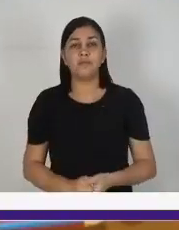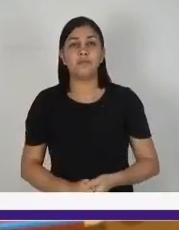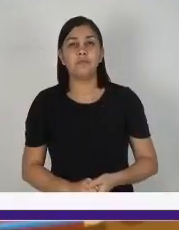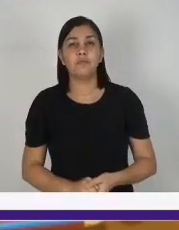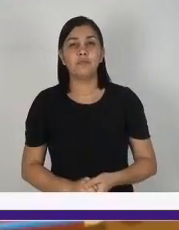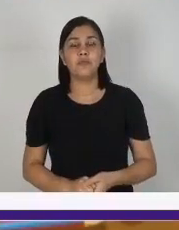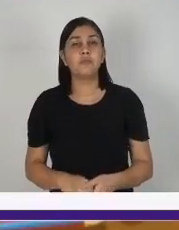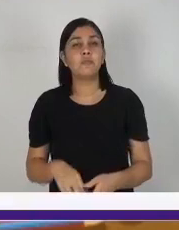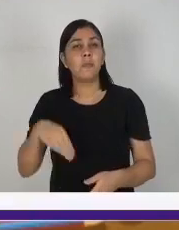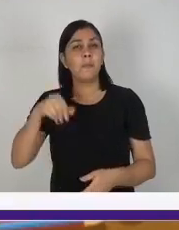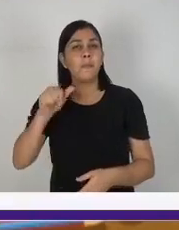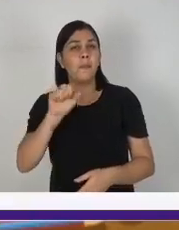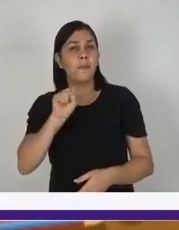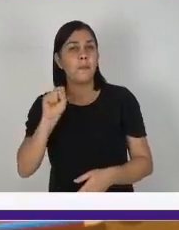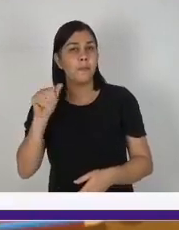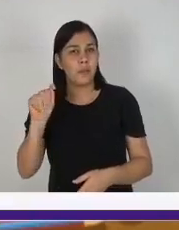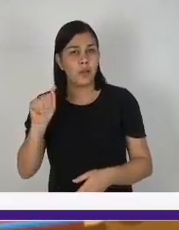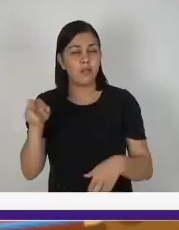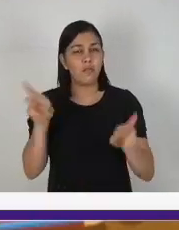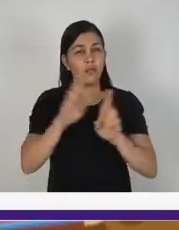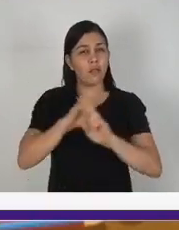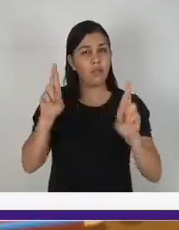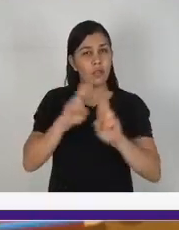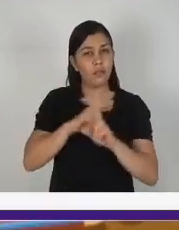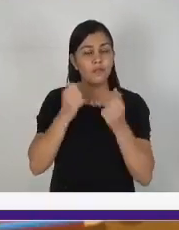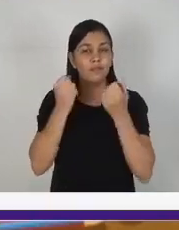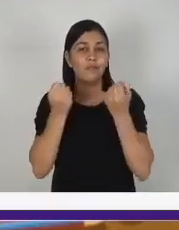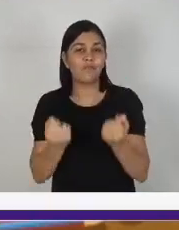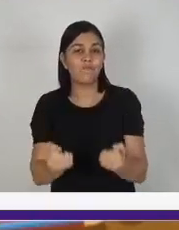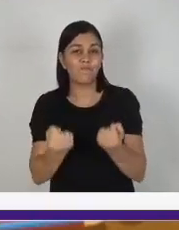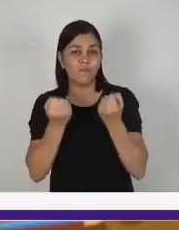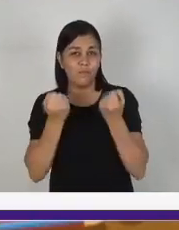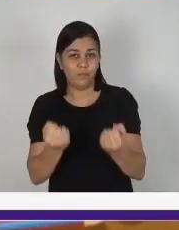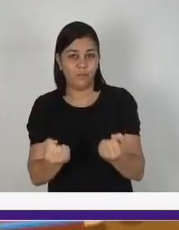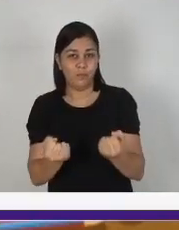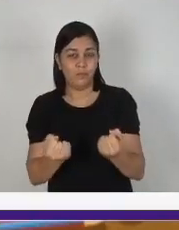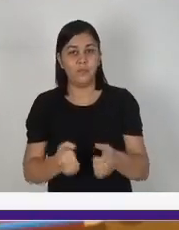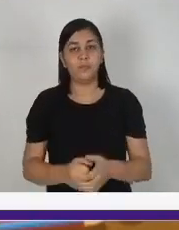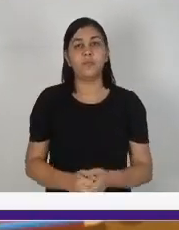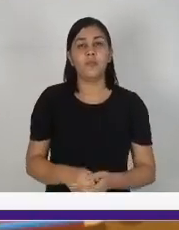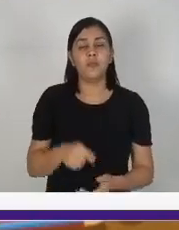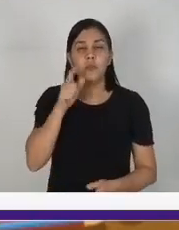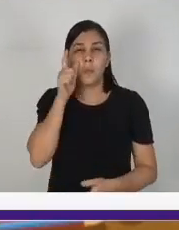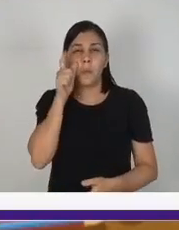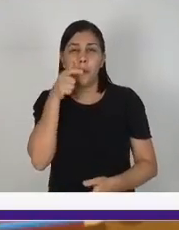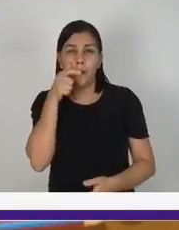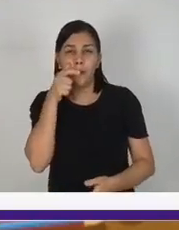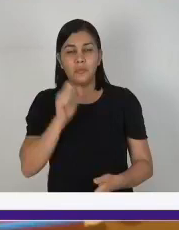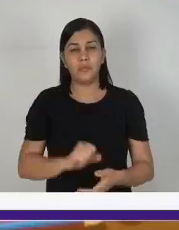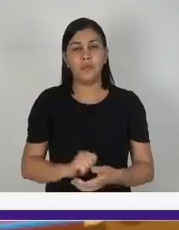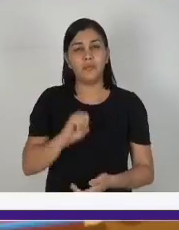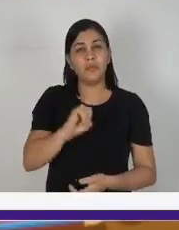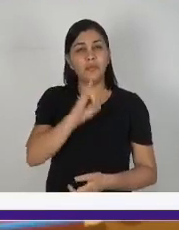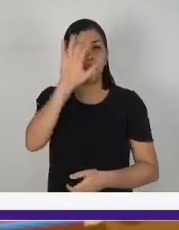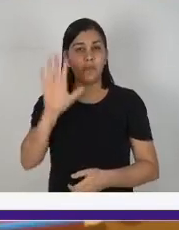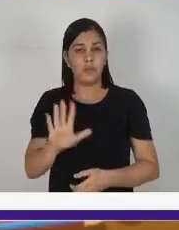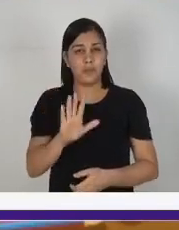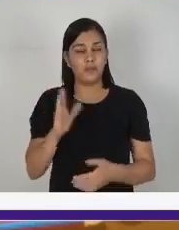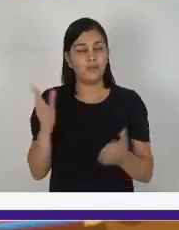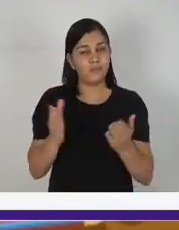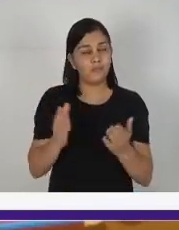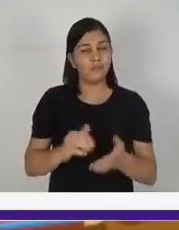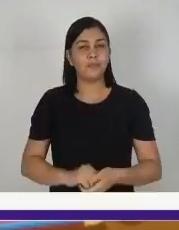massa está relacionada com o peso. Vamos observar essa imagem agora.